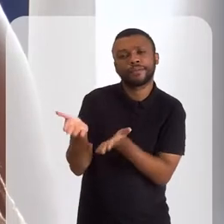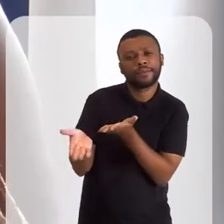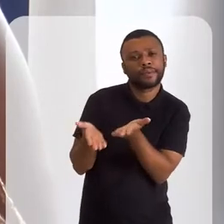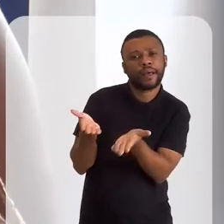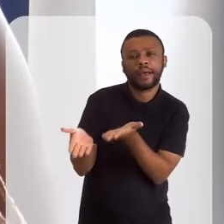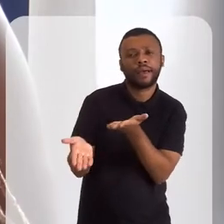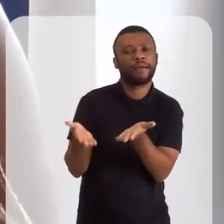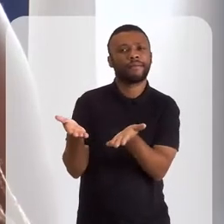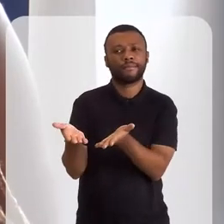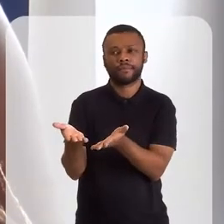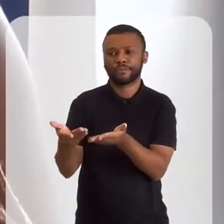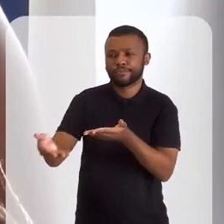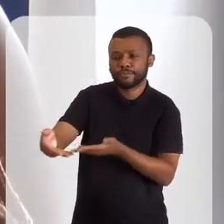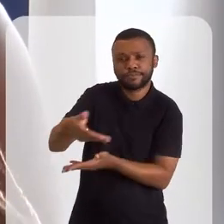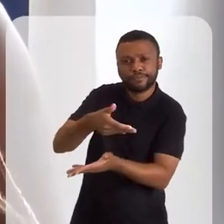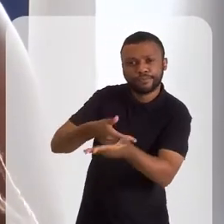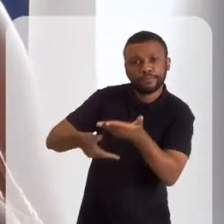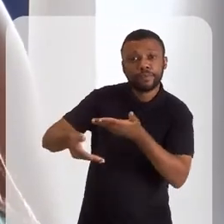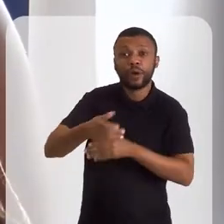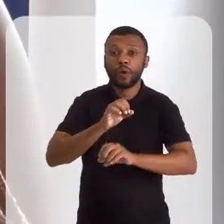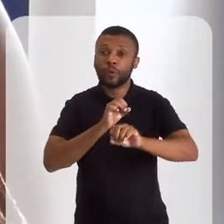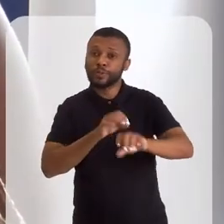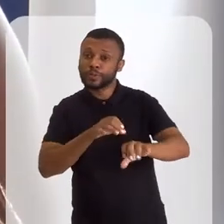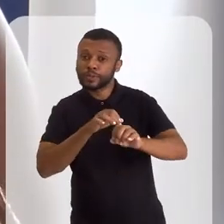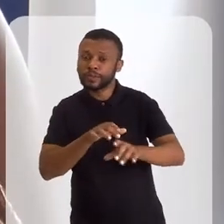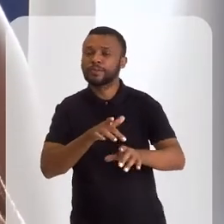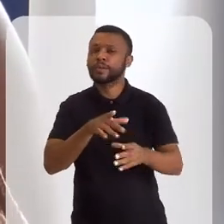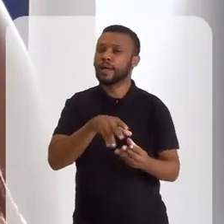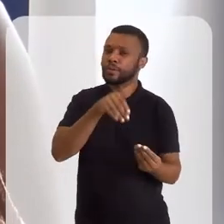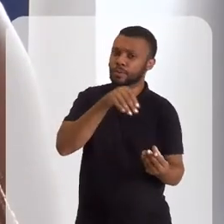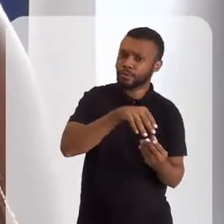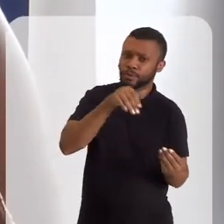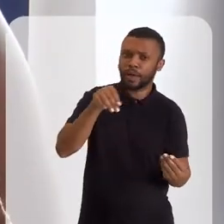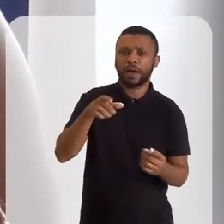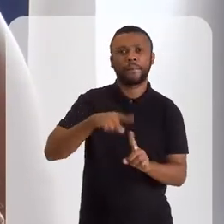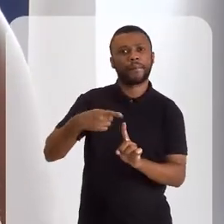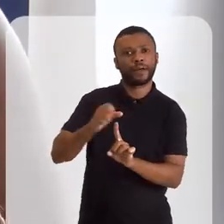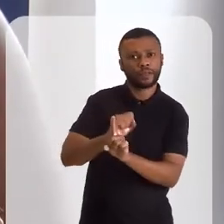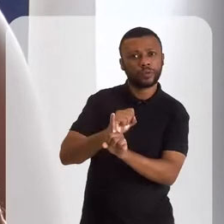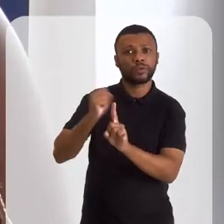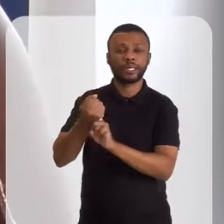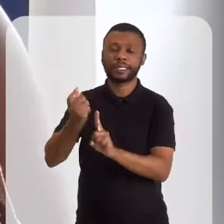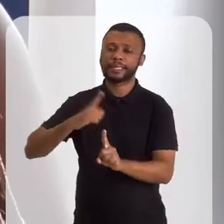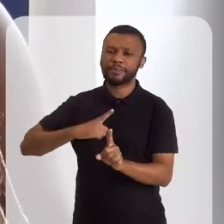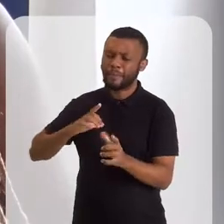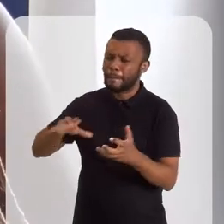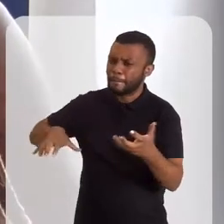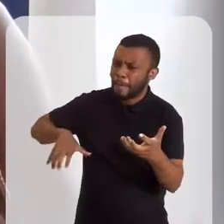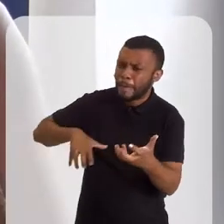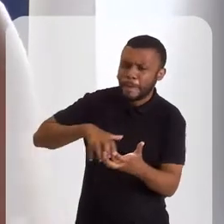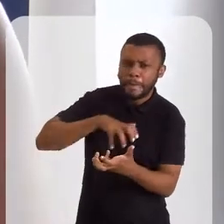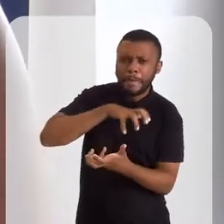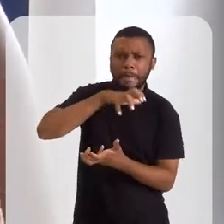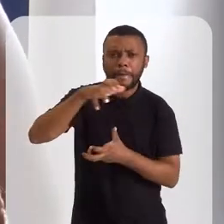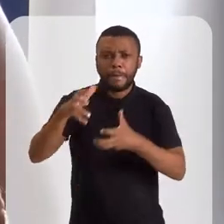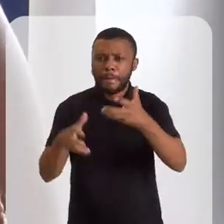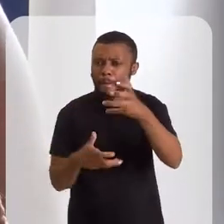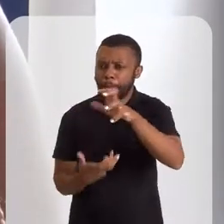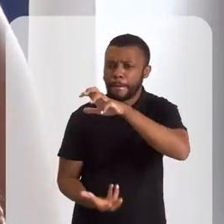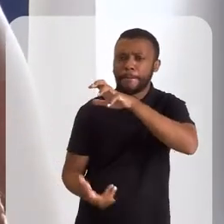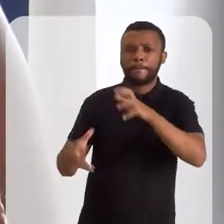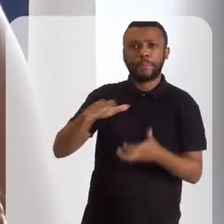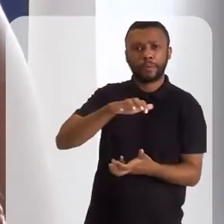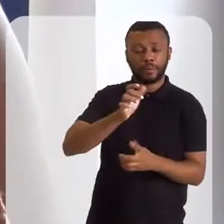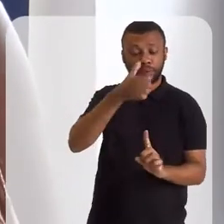servitude, né? E ele traz o ensinamento não só espiritual como sociais. E aí toda uma revolução acontece